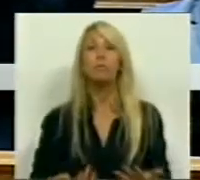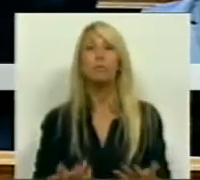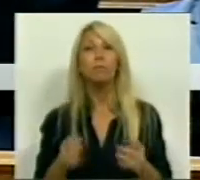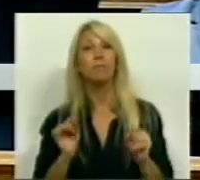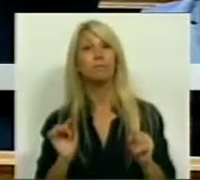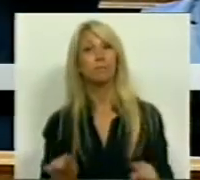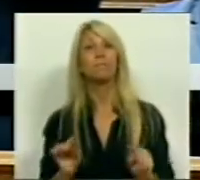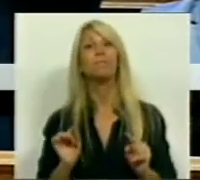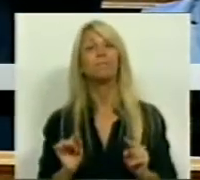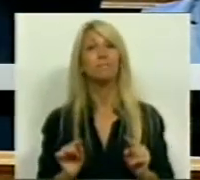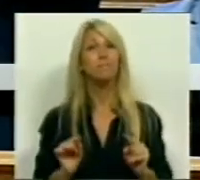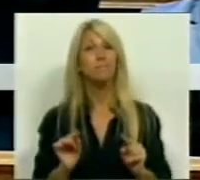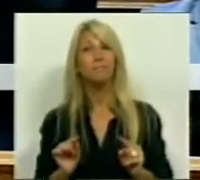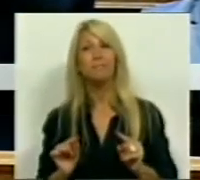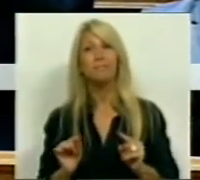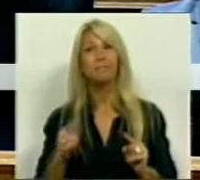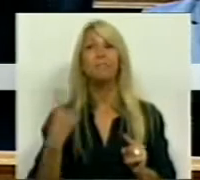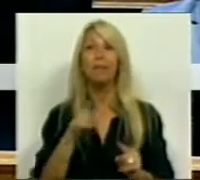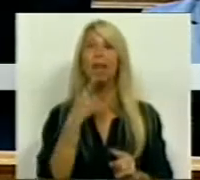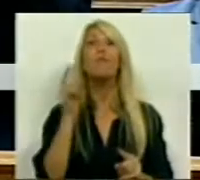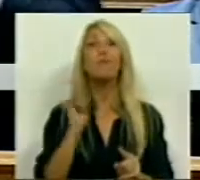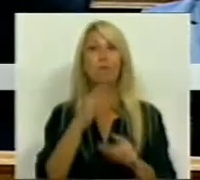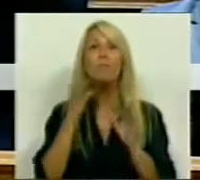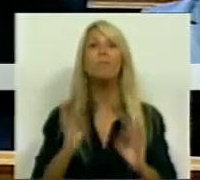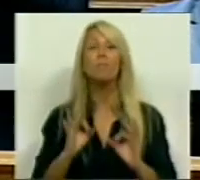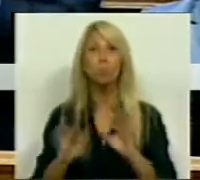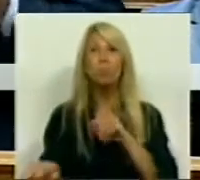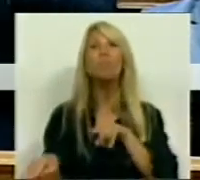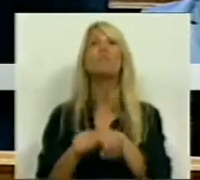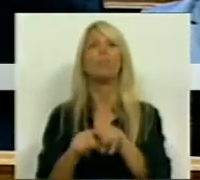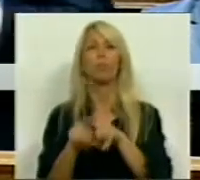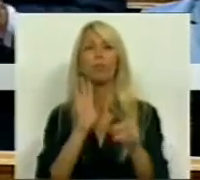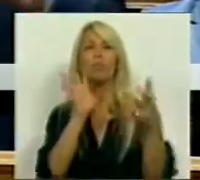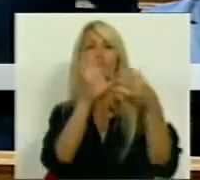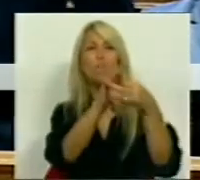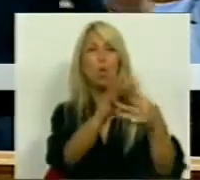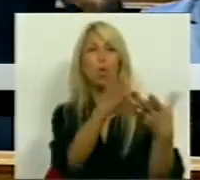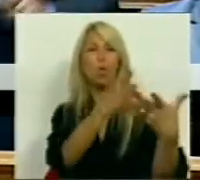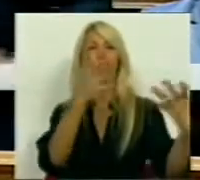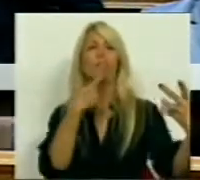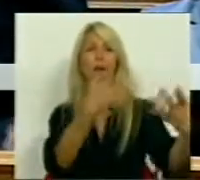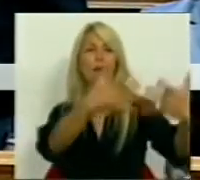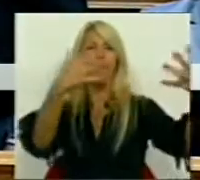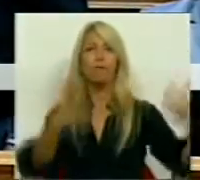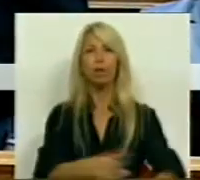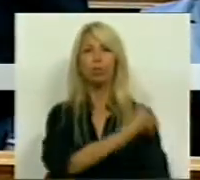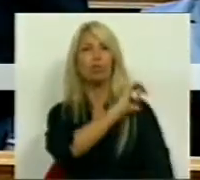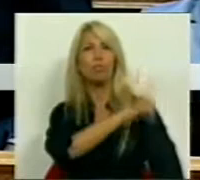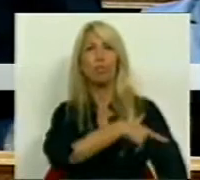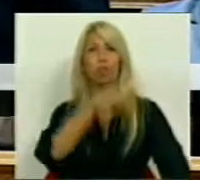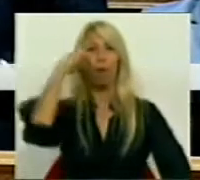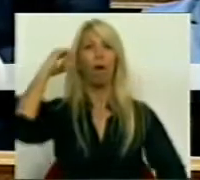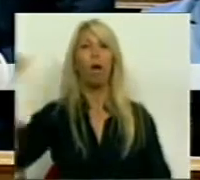nome concreto, portanto, é uma política para servir os grandes, os poderosos, atacando quem menos tem e menos pode.